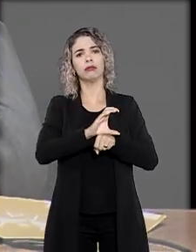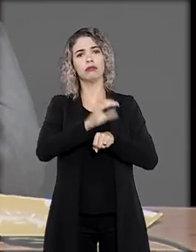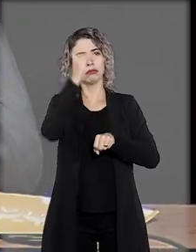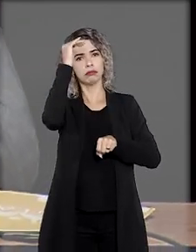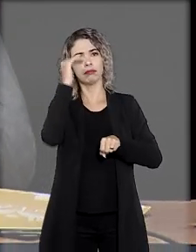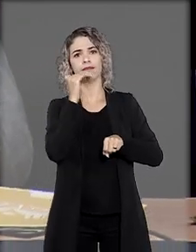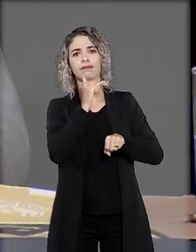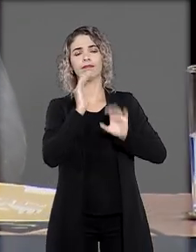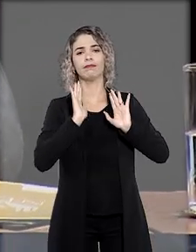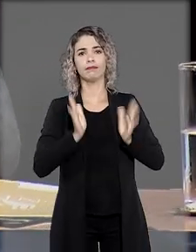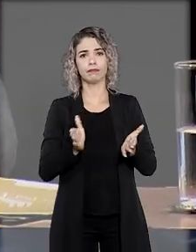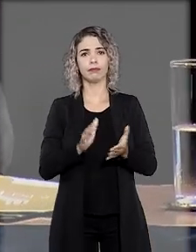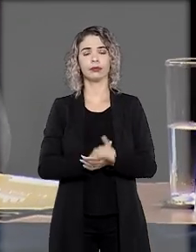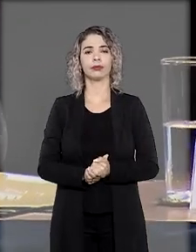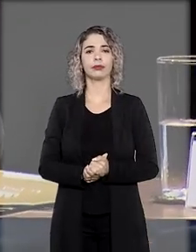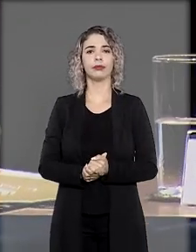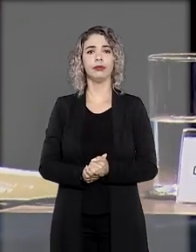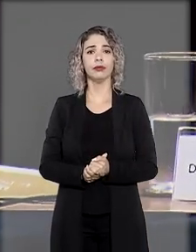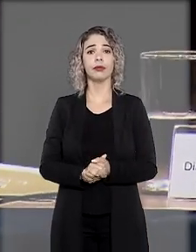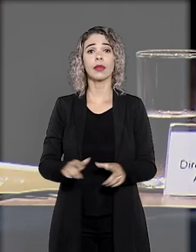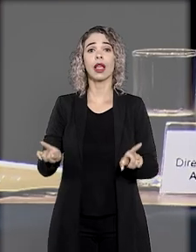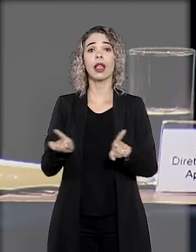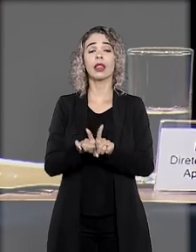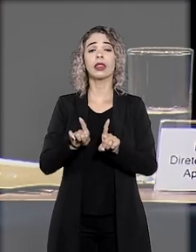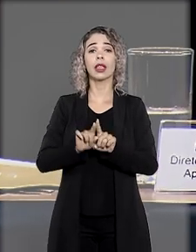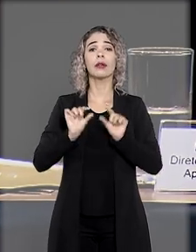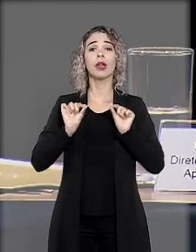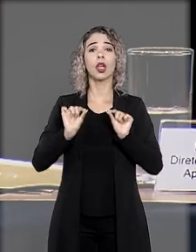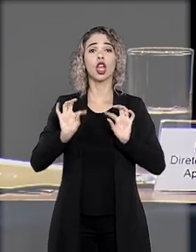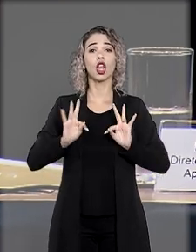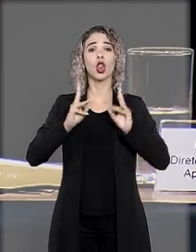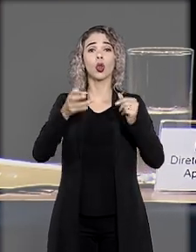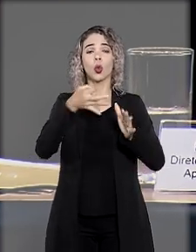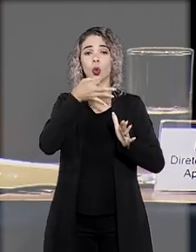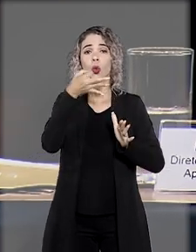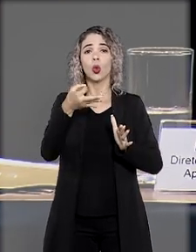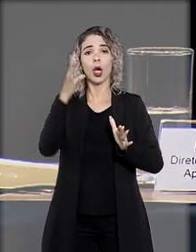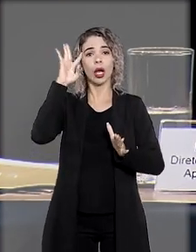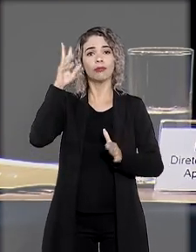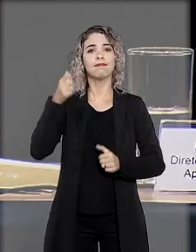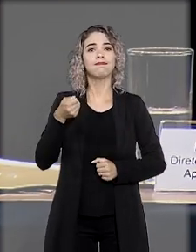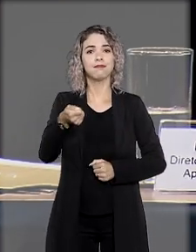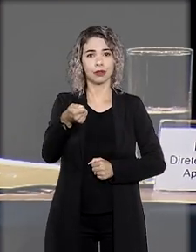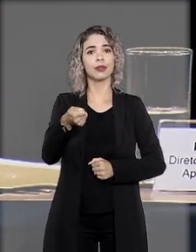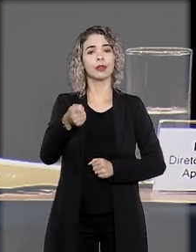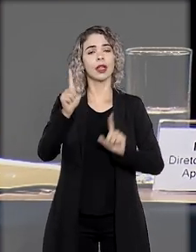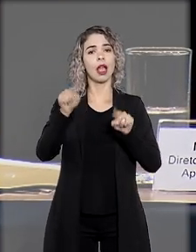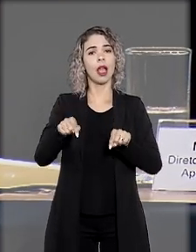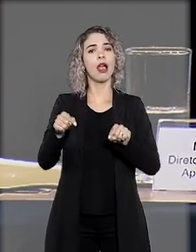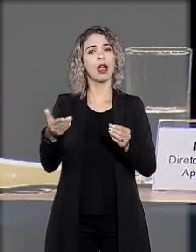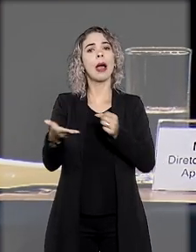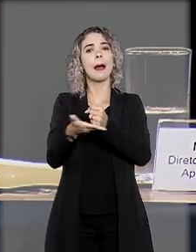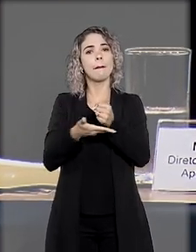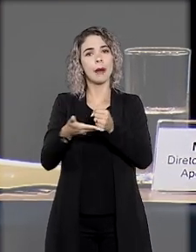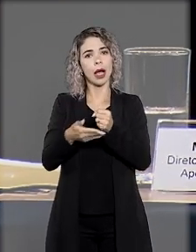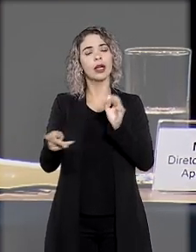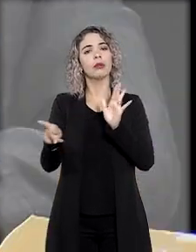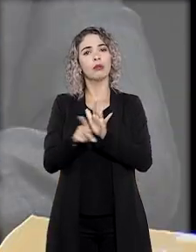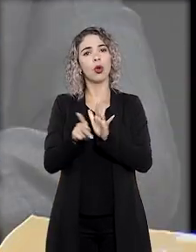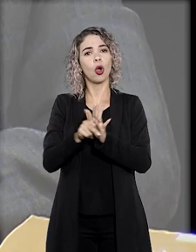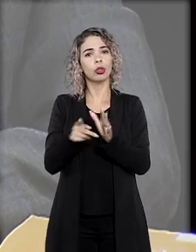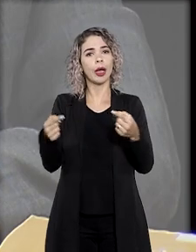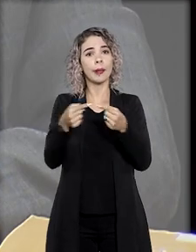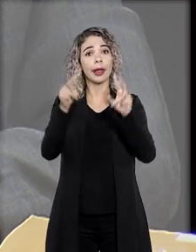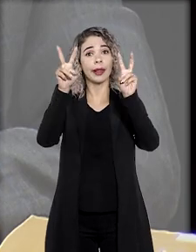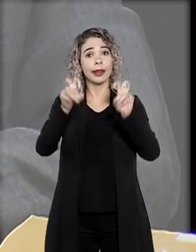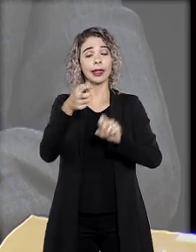Constituição Federal. Ainda de acordo com o ministro, toda manifestação presente na decisão da primeira sessão está embasada